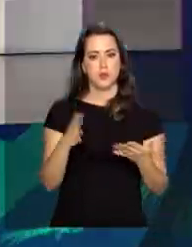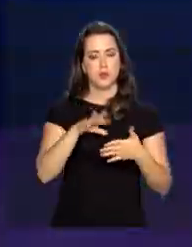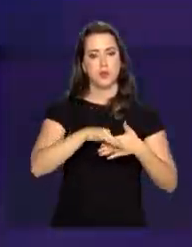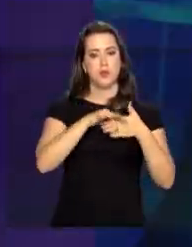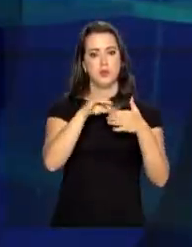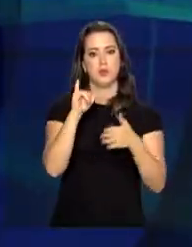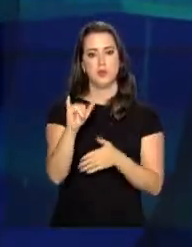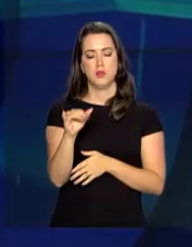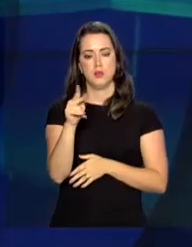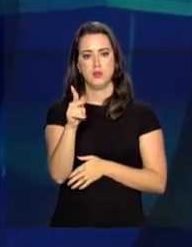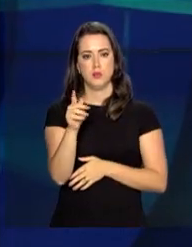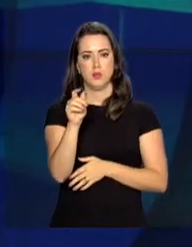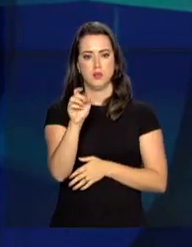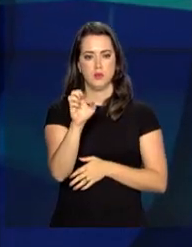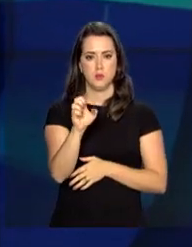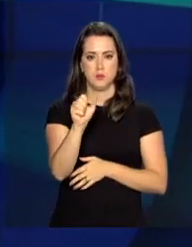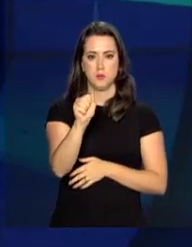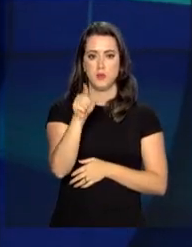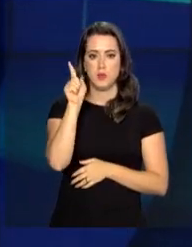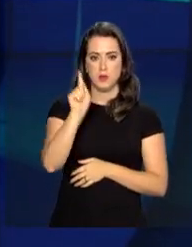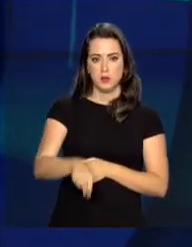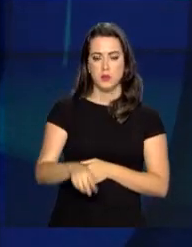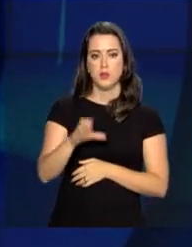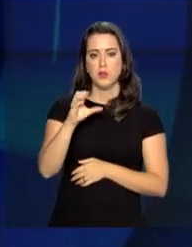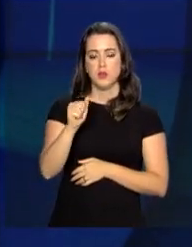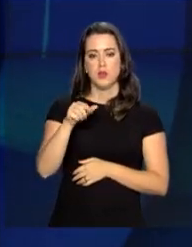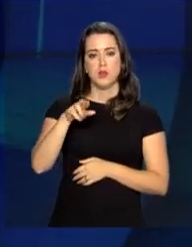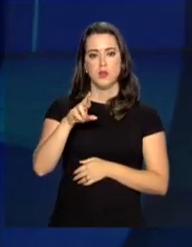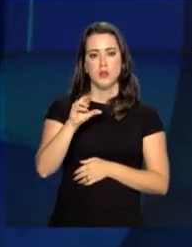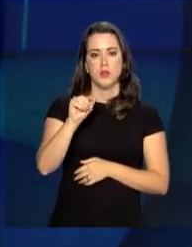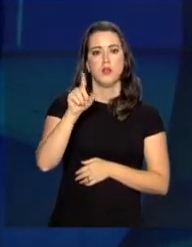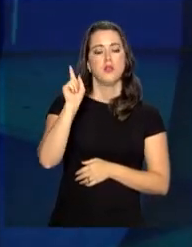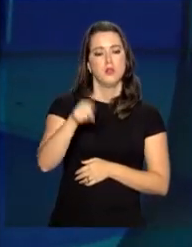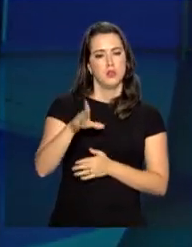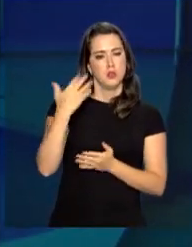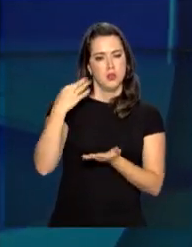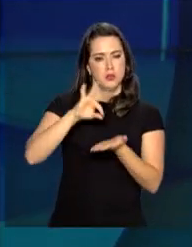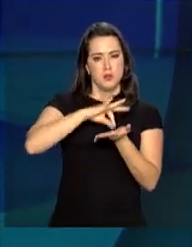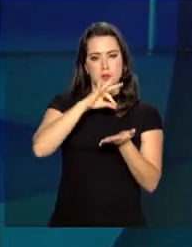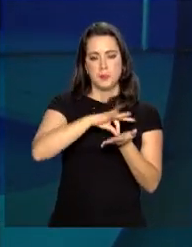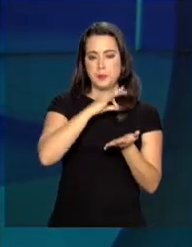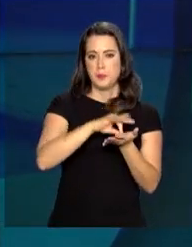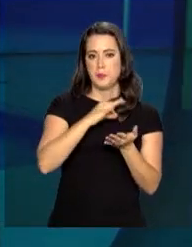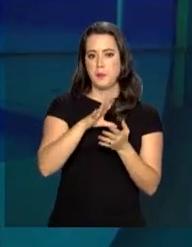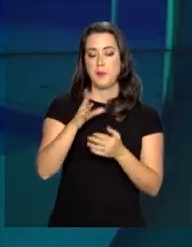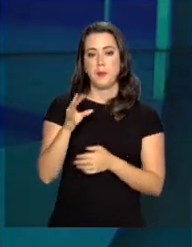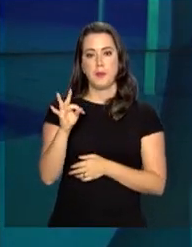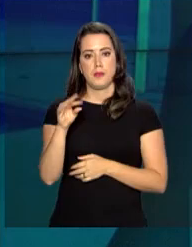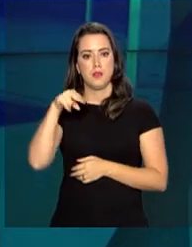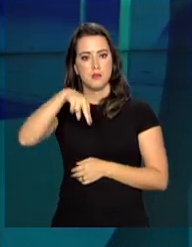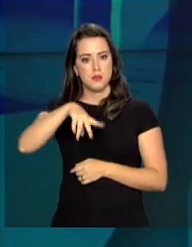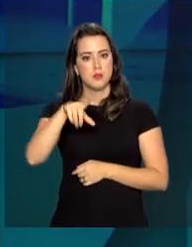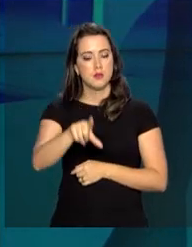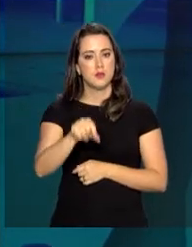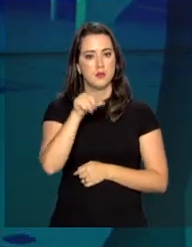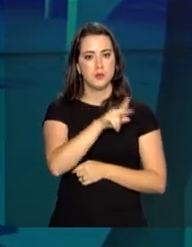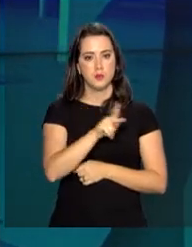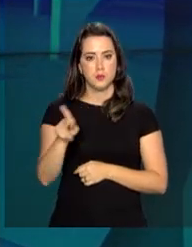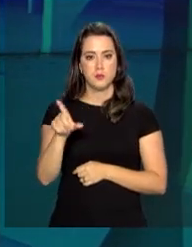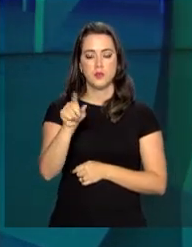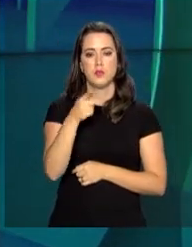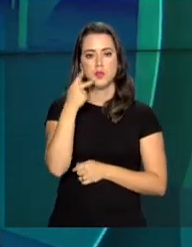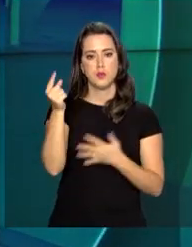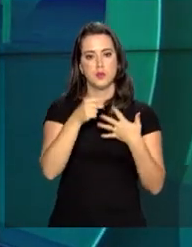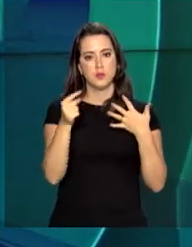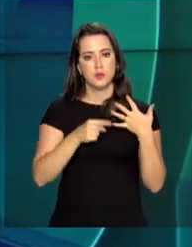IPEA, o indicado é Carlos von Doellinger, que já foi secretário do Tesouro Nacional. O presidente eleito falou sobre os